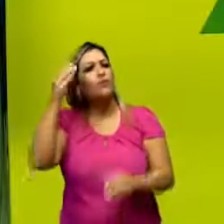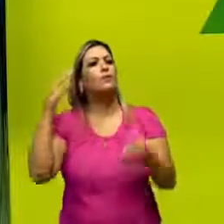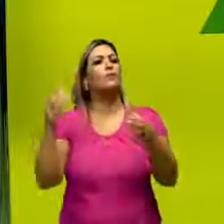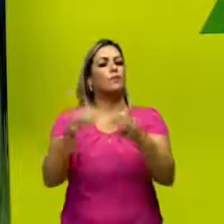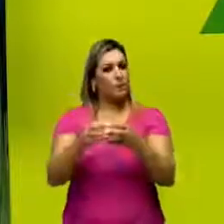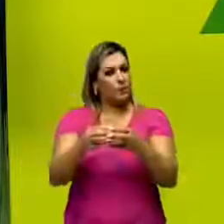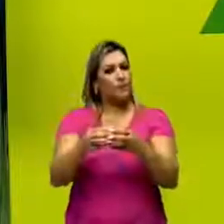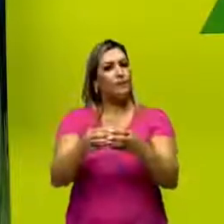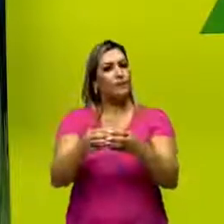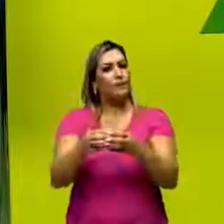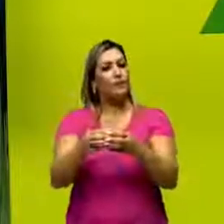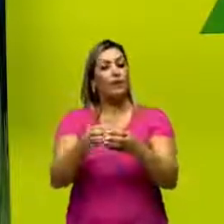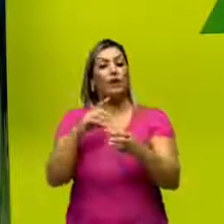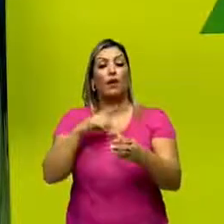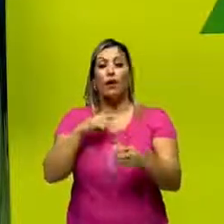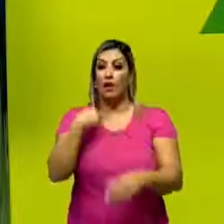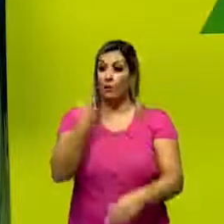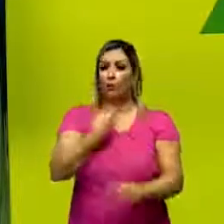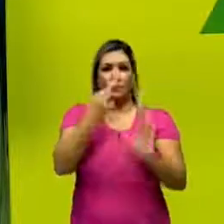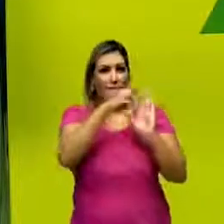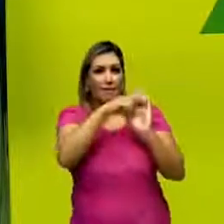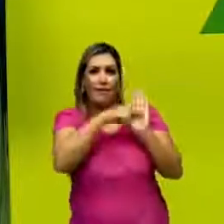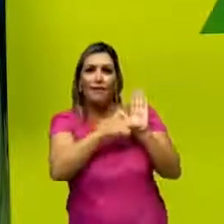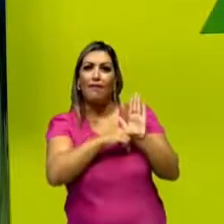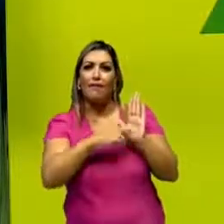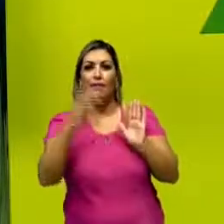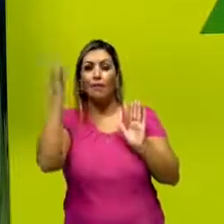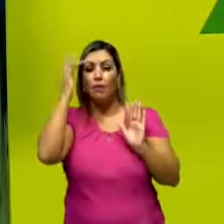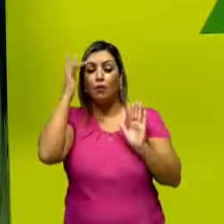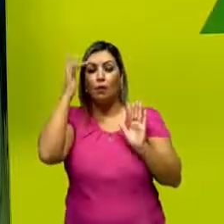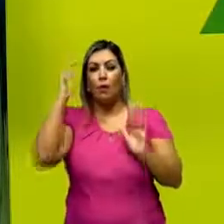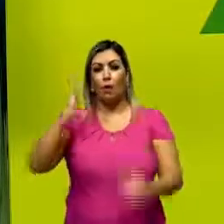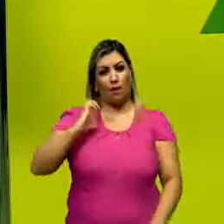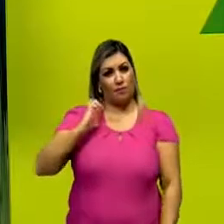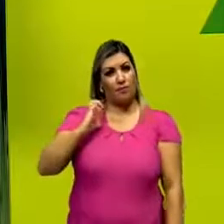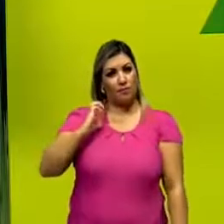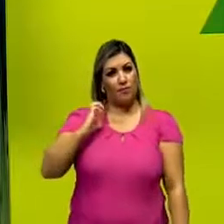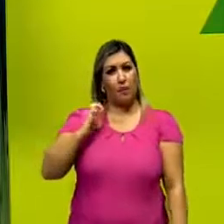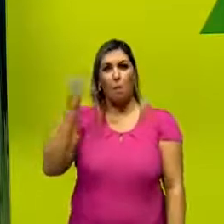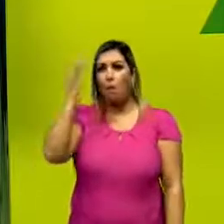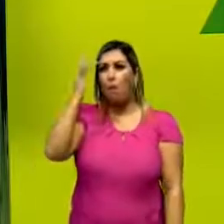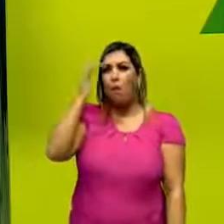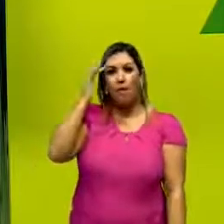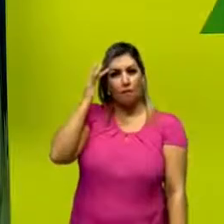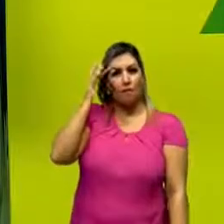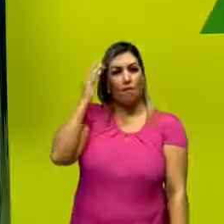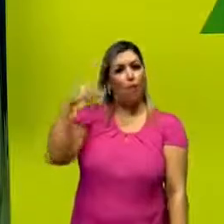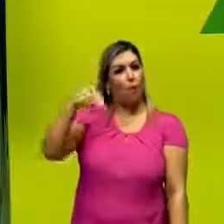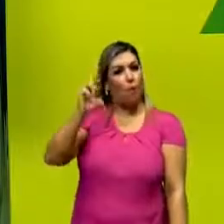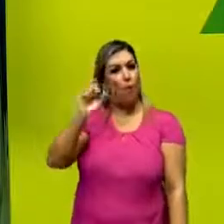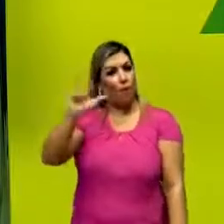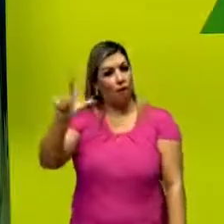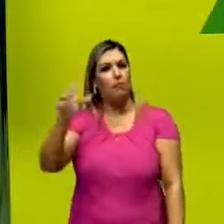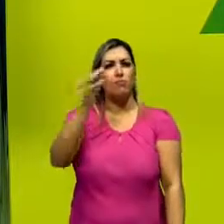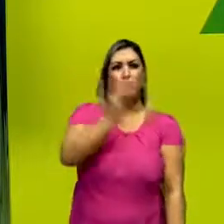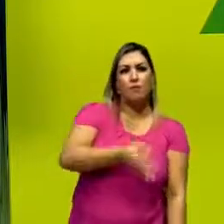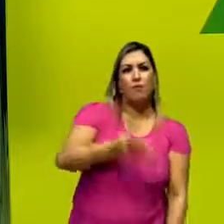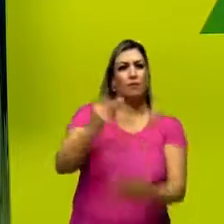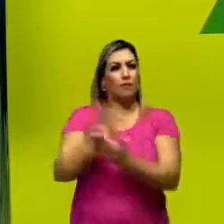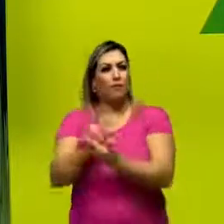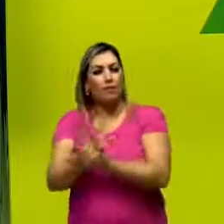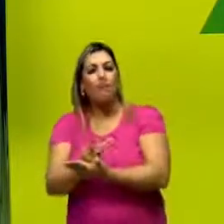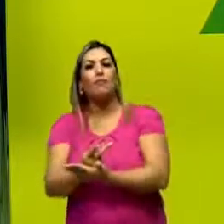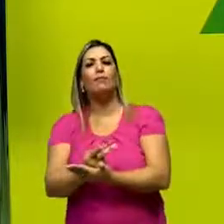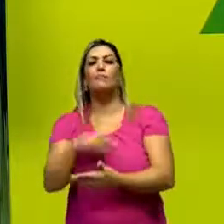coletiva como sendo as nossas regras de ética moral. A nossa moral, o que a gente entende como certo ou errado.